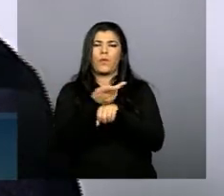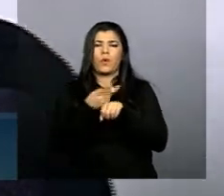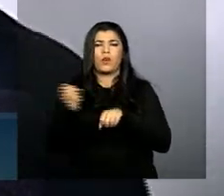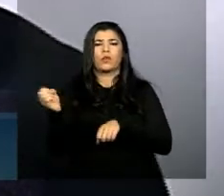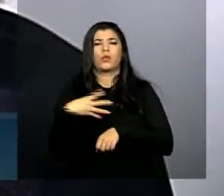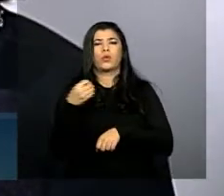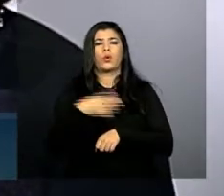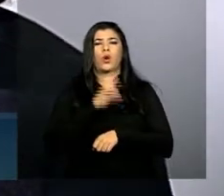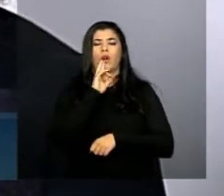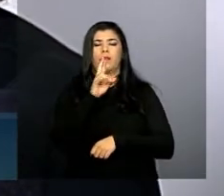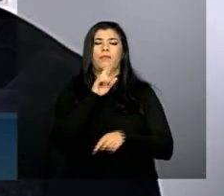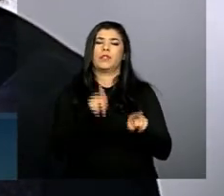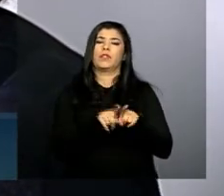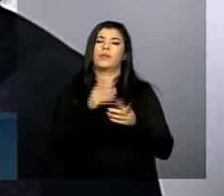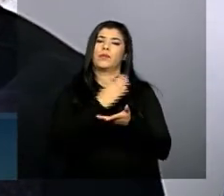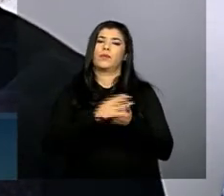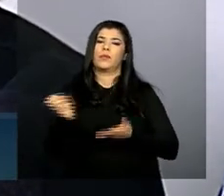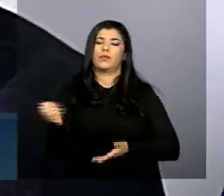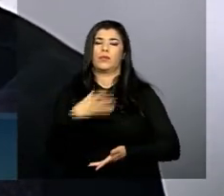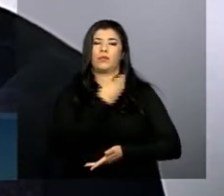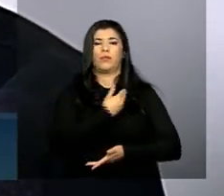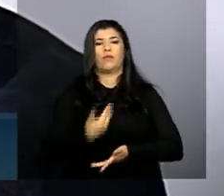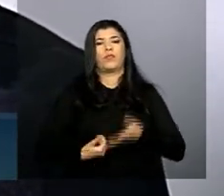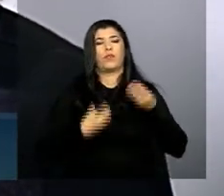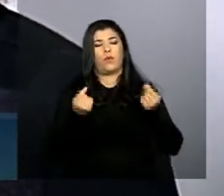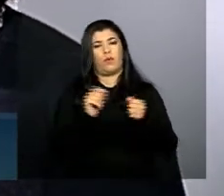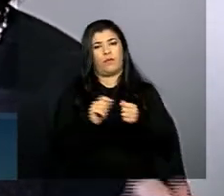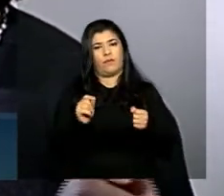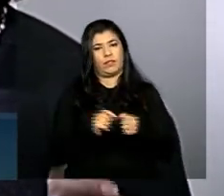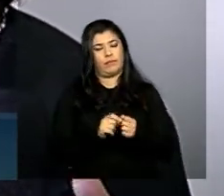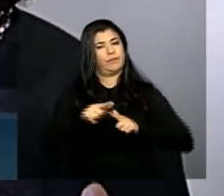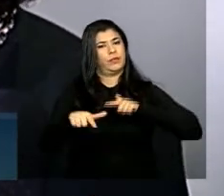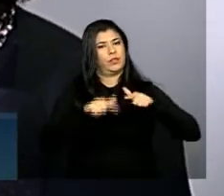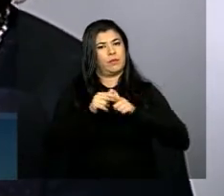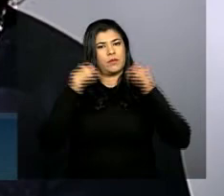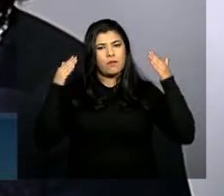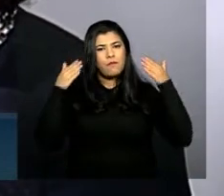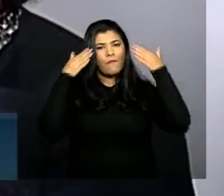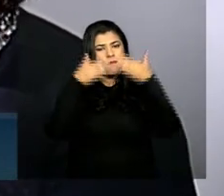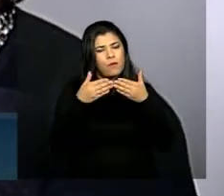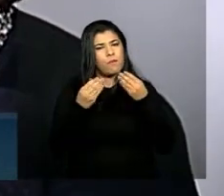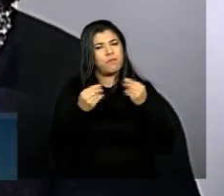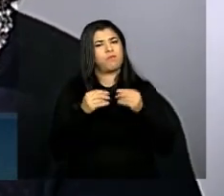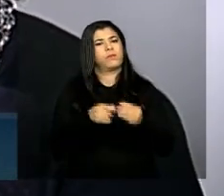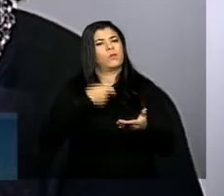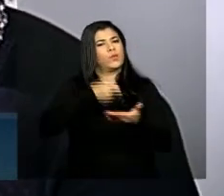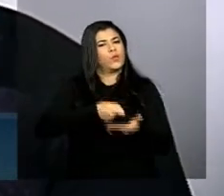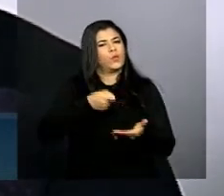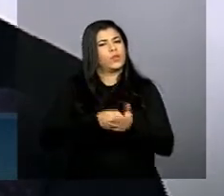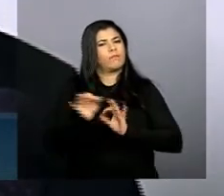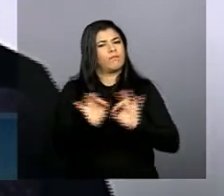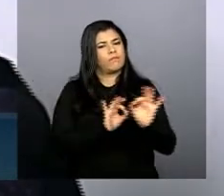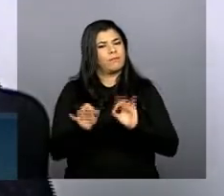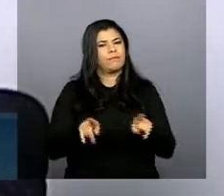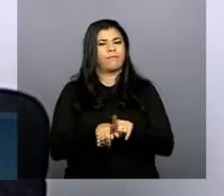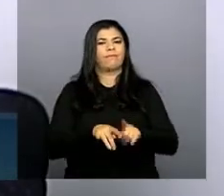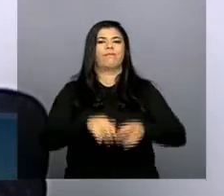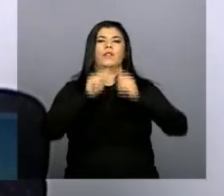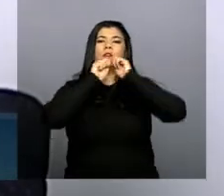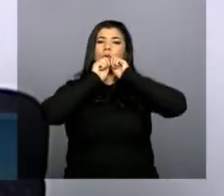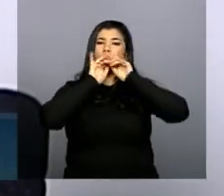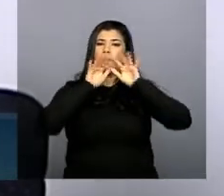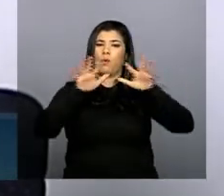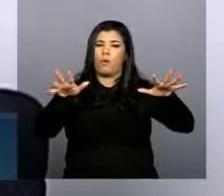governo como é que nós vamos encaminhar isso agora em 2015 então o trabalho é foco muito trabalho muita dedicação e muita campanha o governo